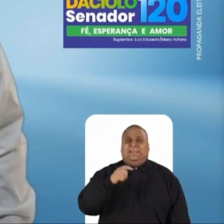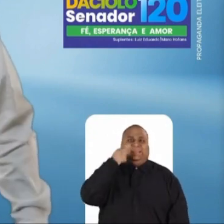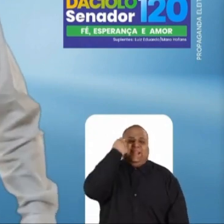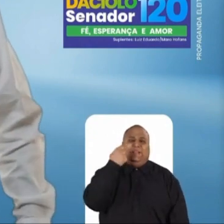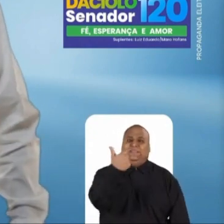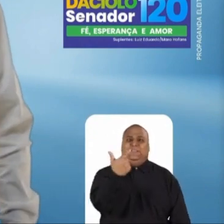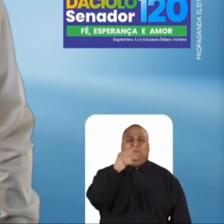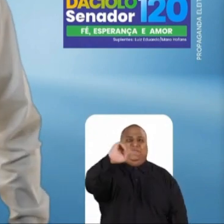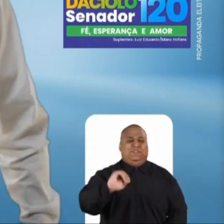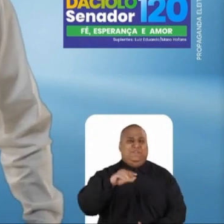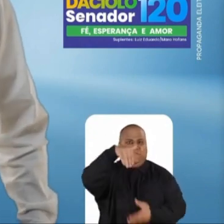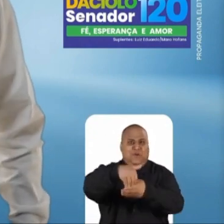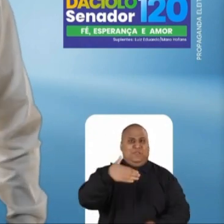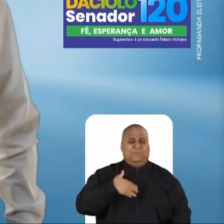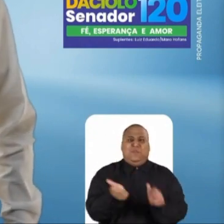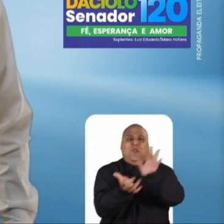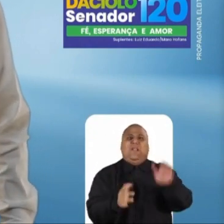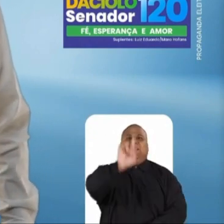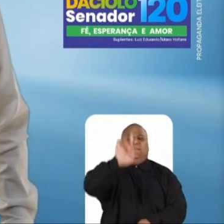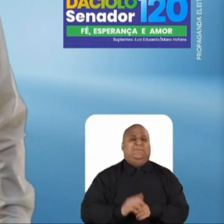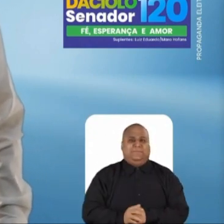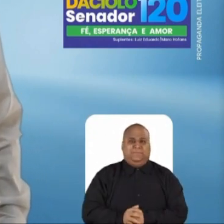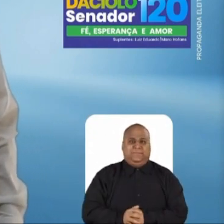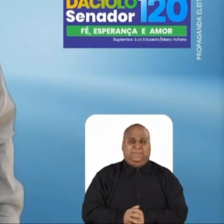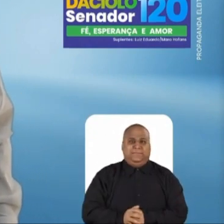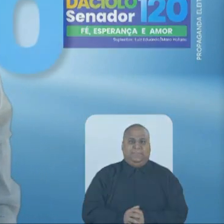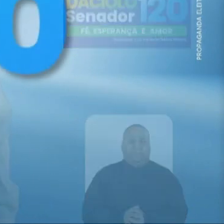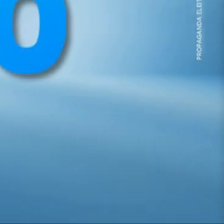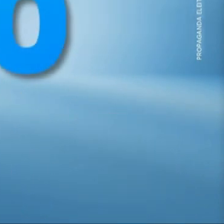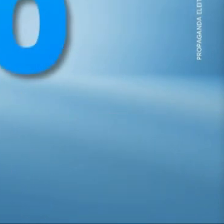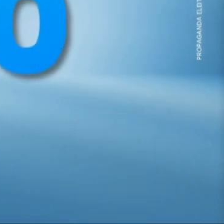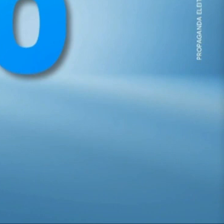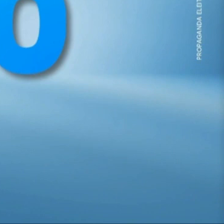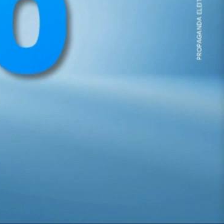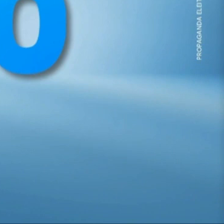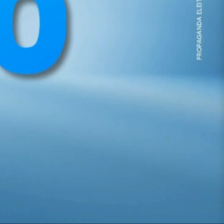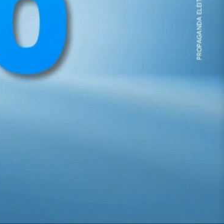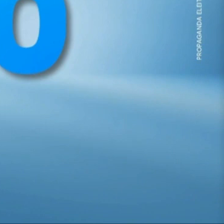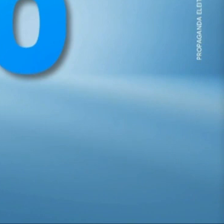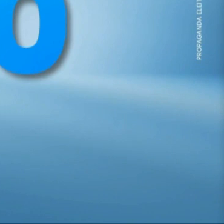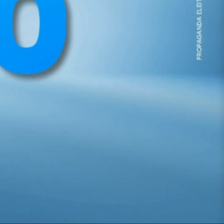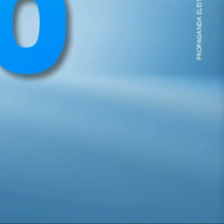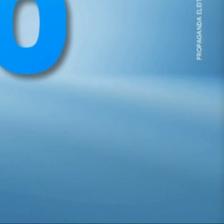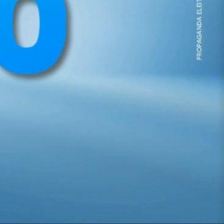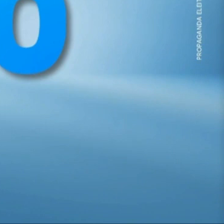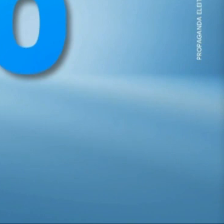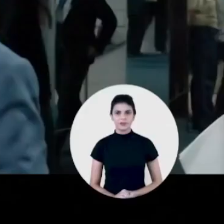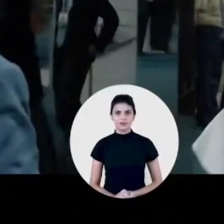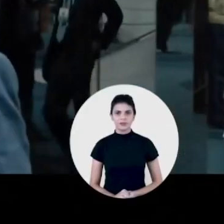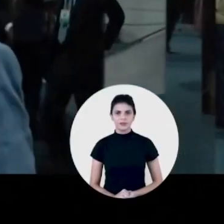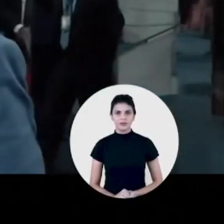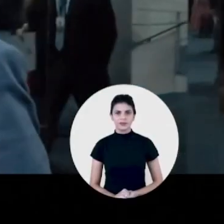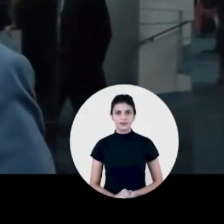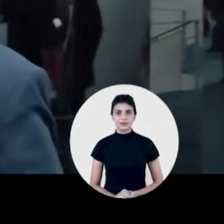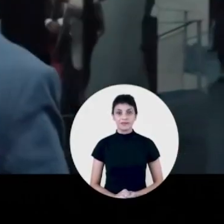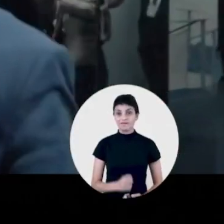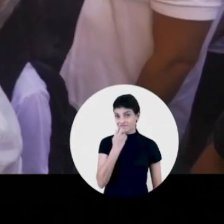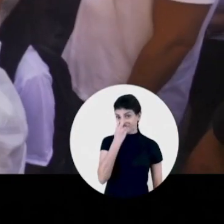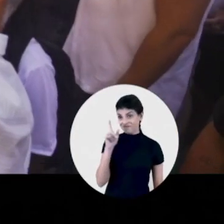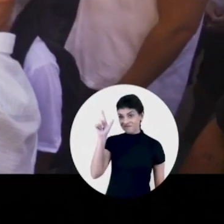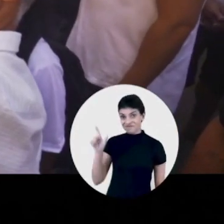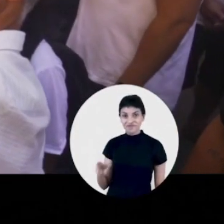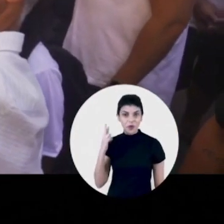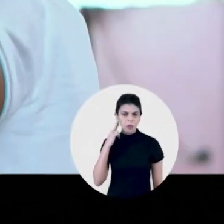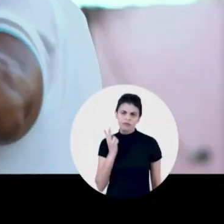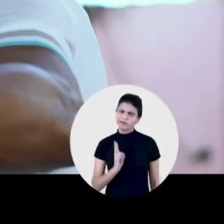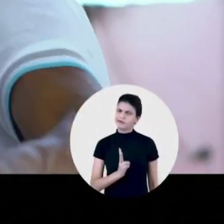Daciolo, seu senador, 120. Glória a Deus. Vote PDT, vote 12. Você está acostumado a